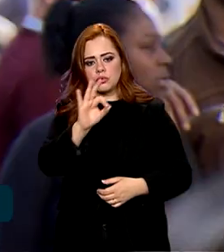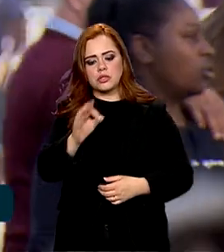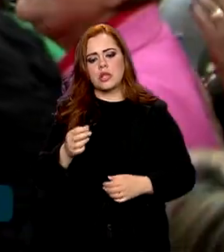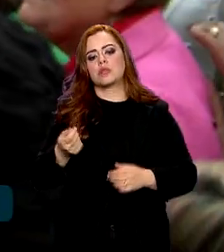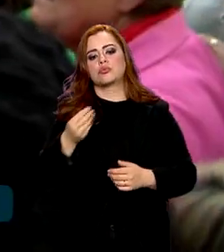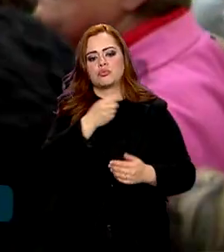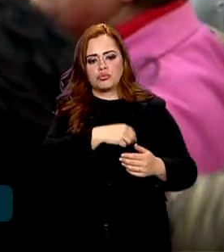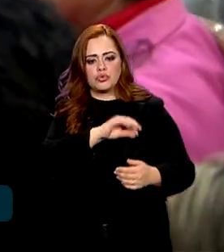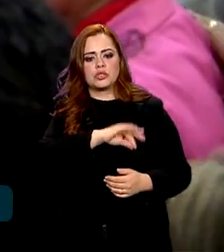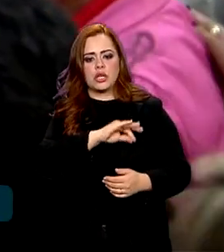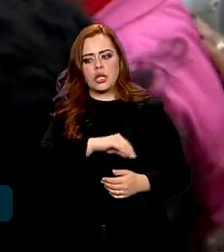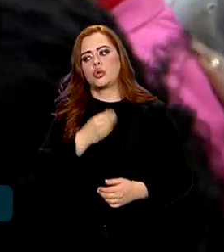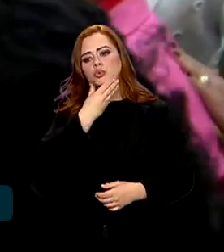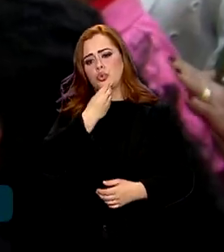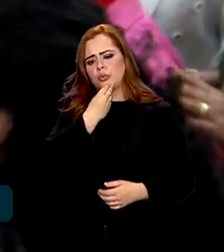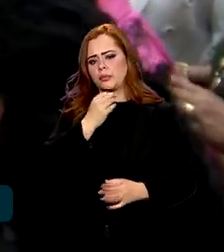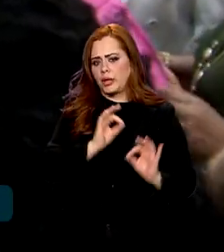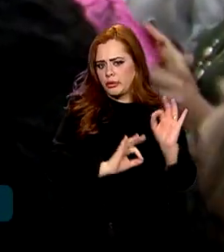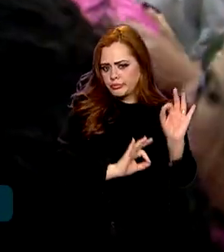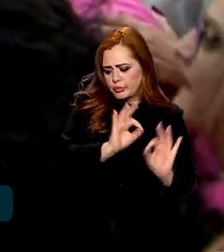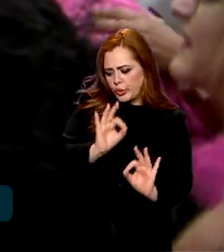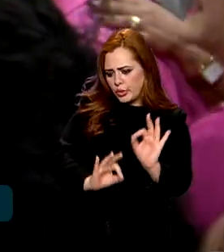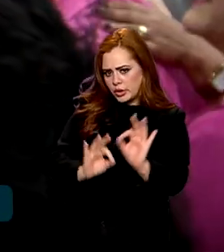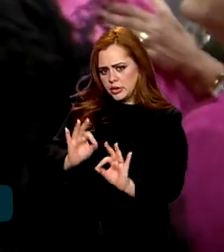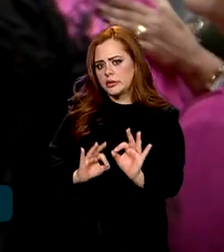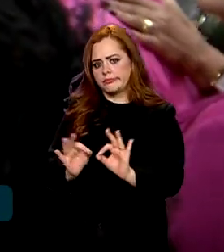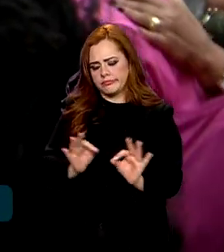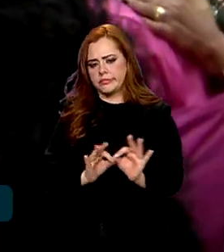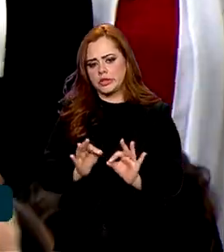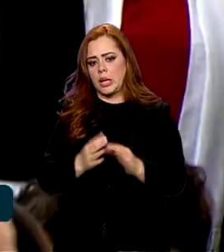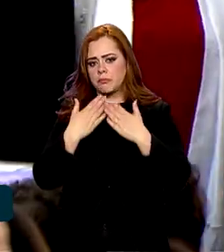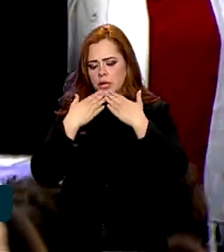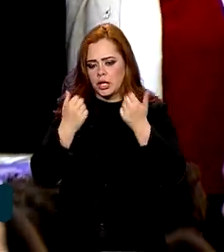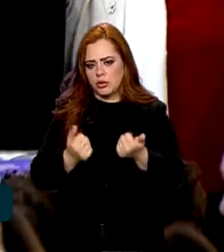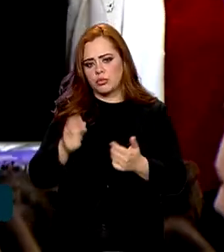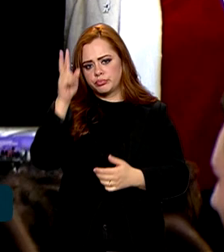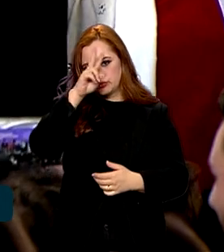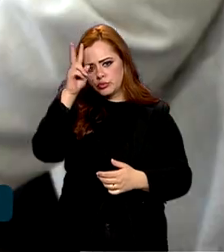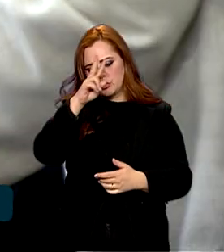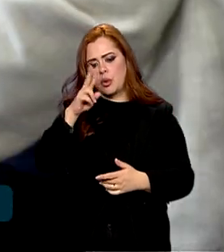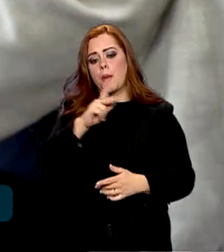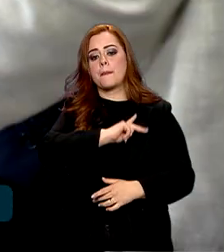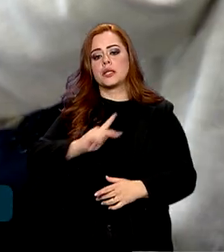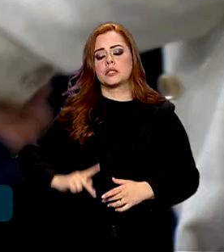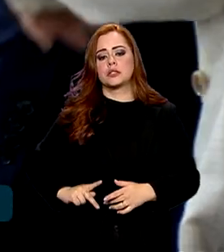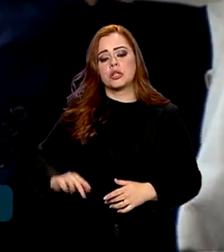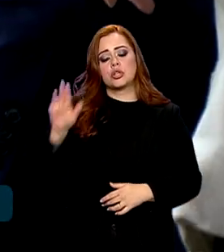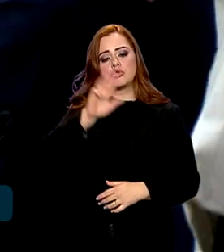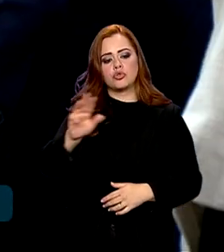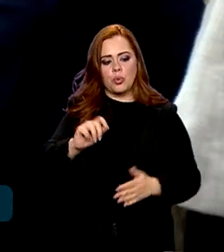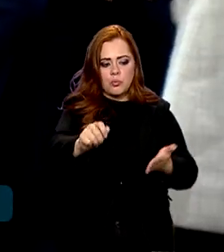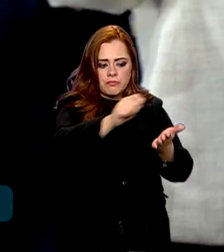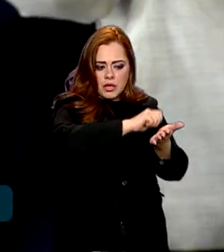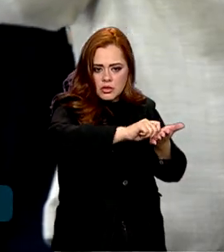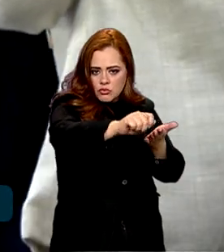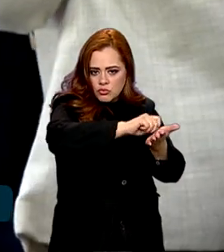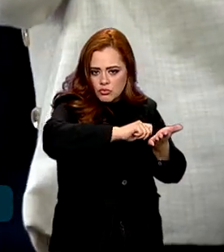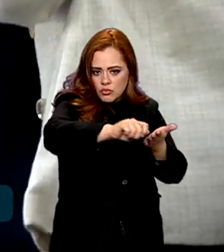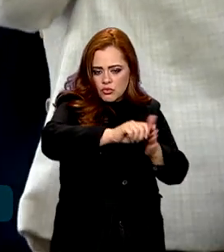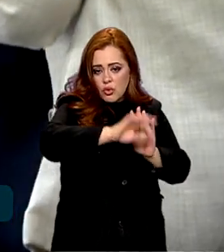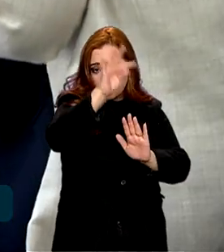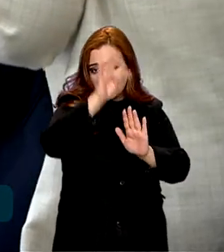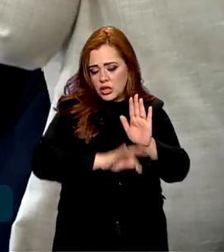de um homem. Para corrigir a desigualdade salarial histórica, o presidente Lula sancionou o texto que